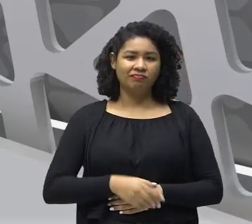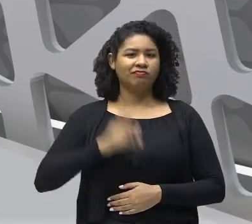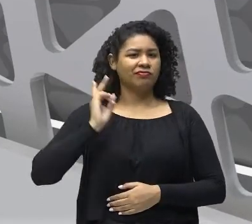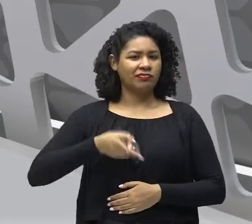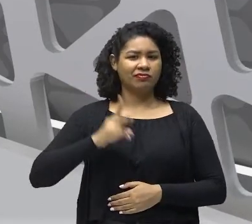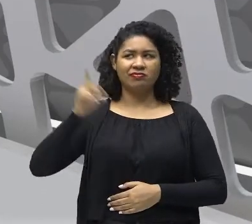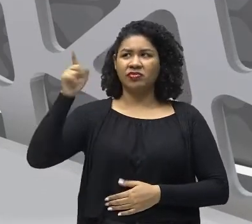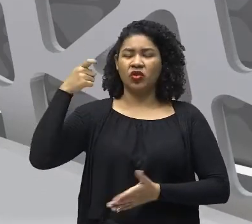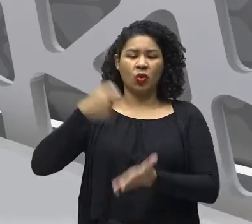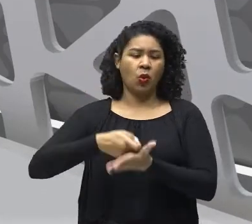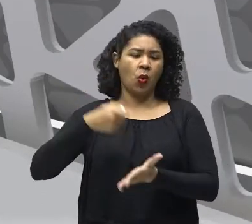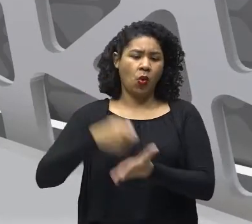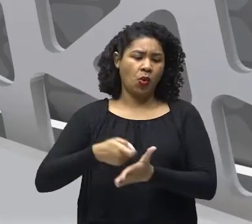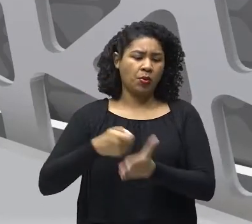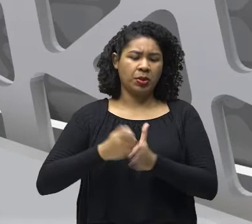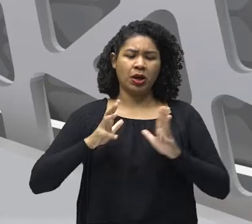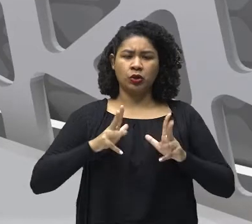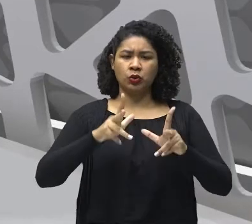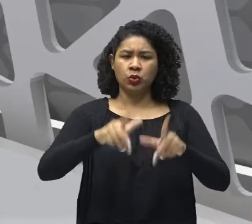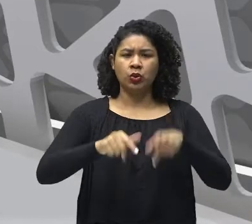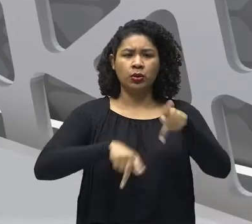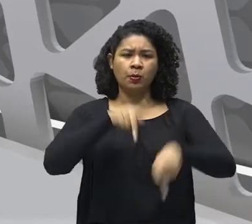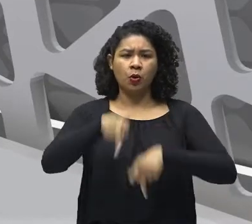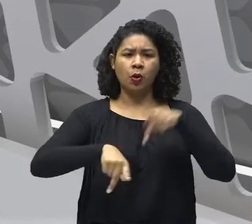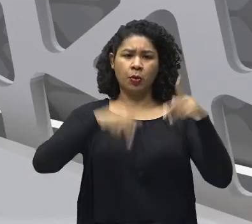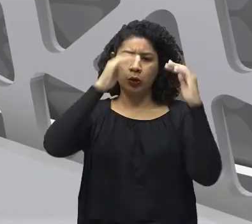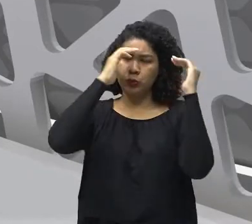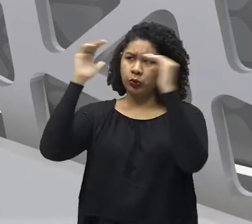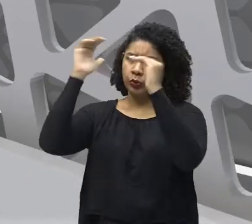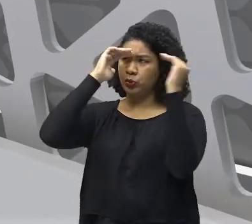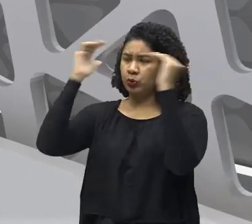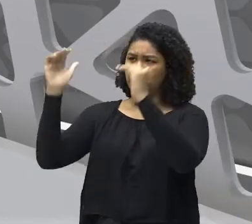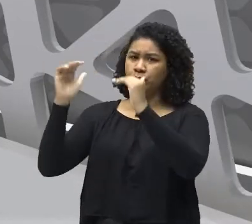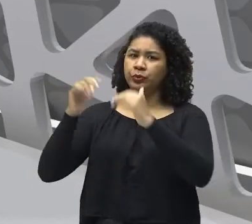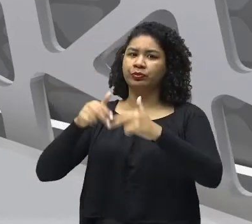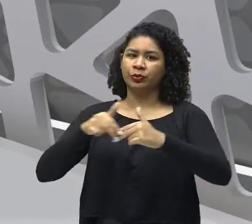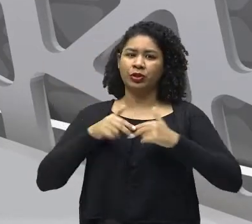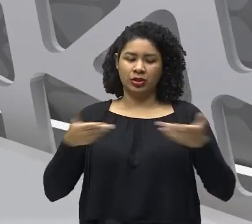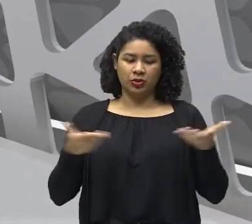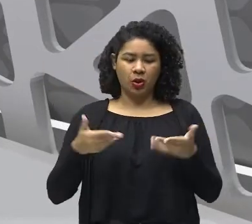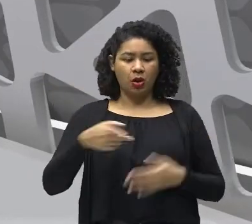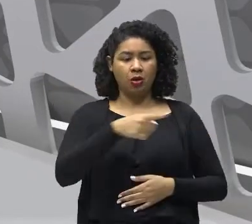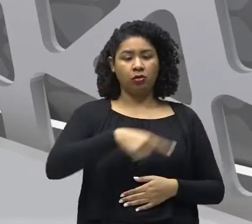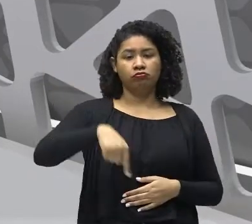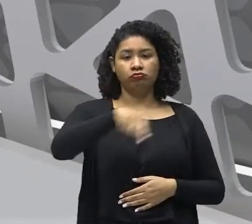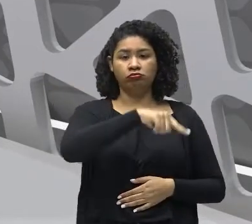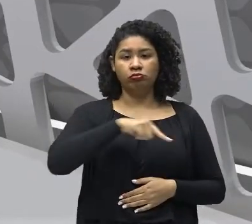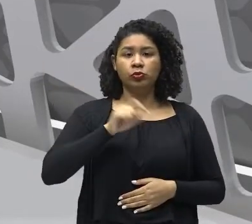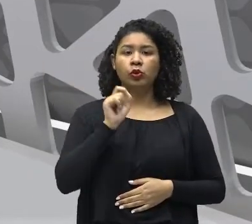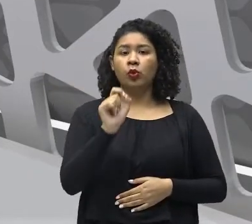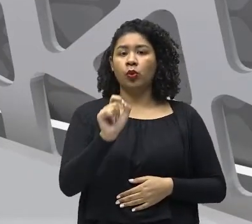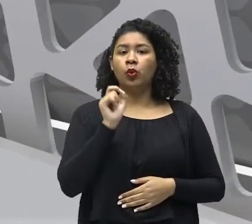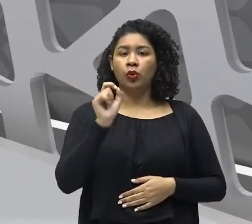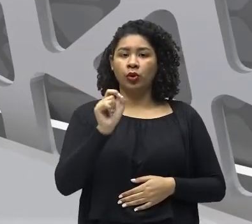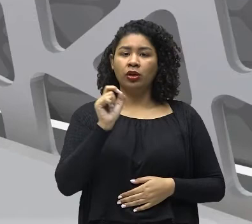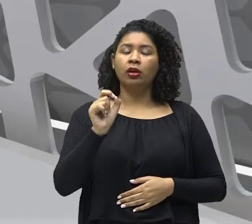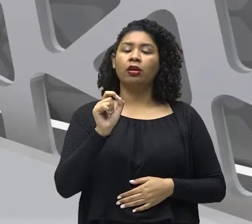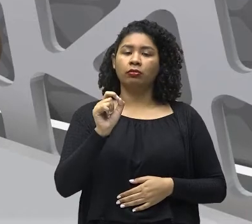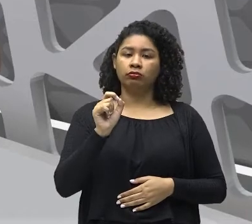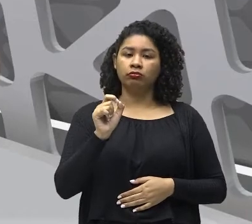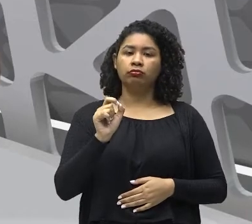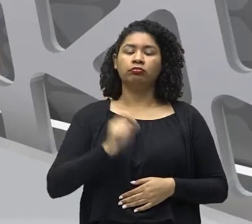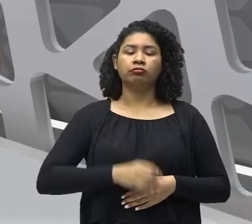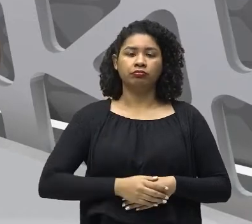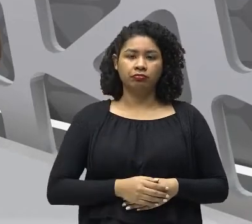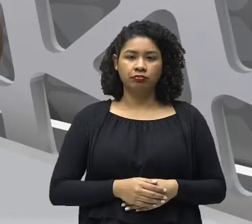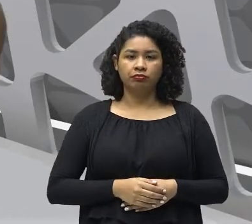goela abaixo na população. E agora se exigia que a vida, os